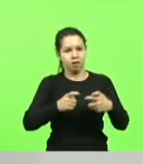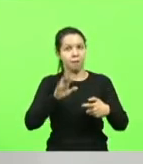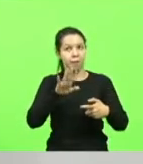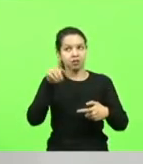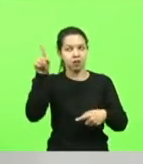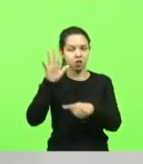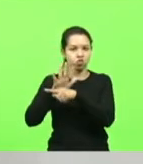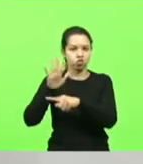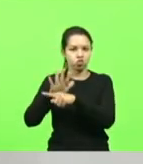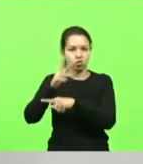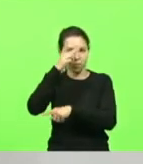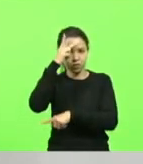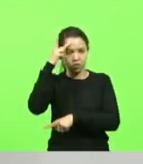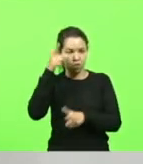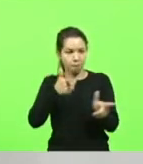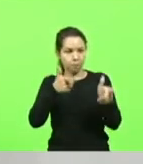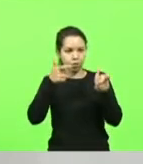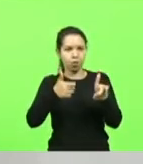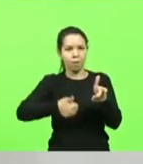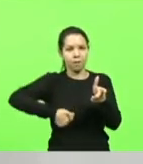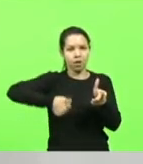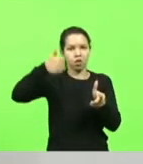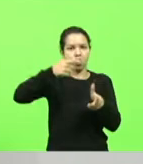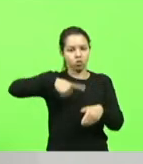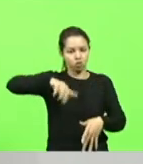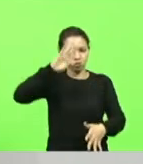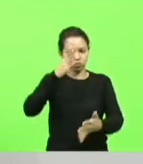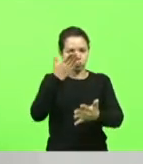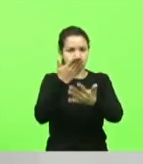temos que ter certeza disso. Nós temos que ter confiança nisso.